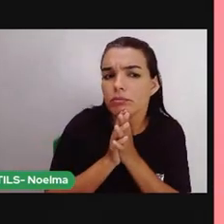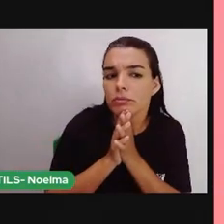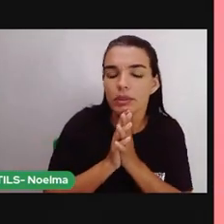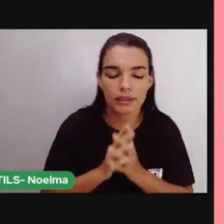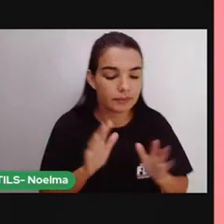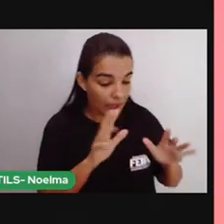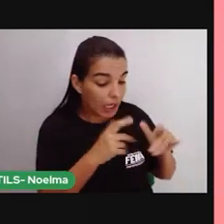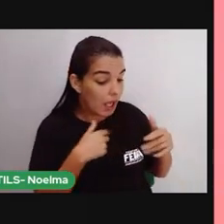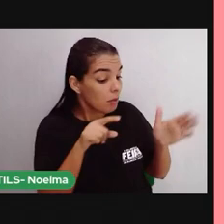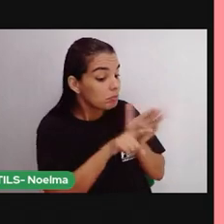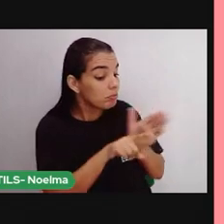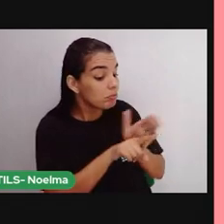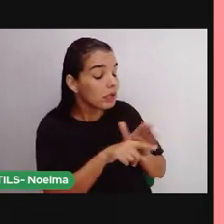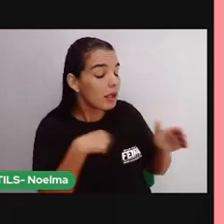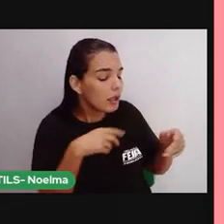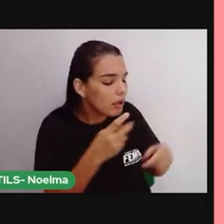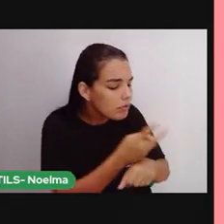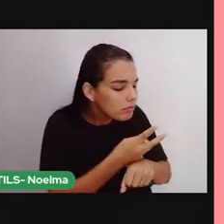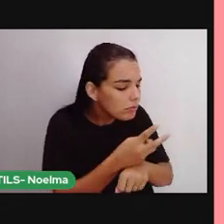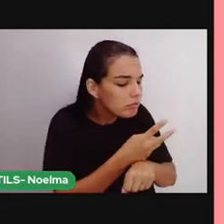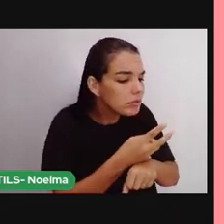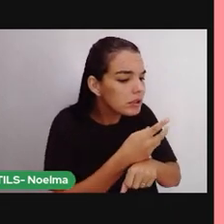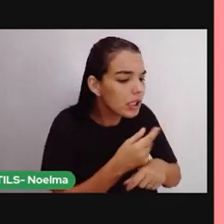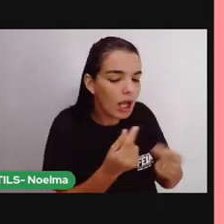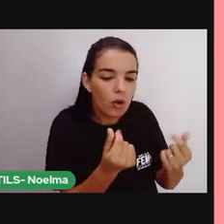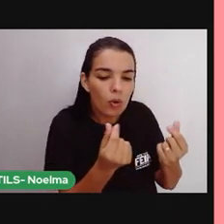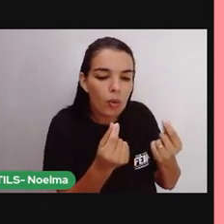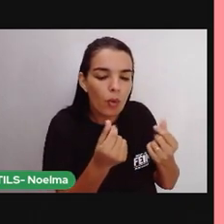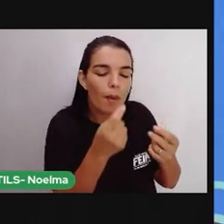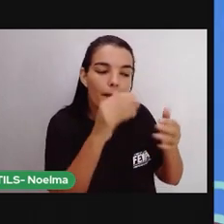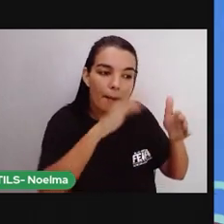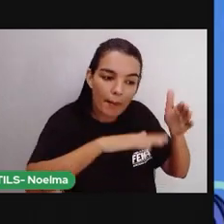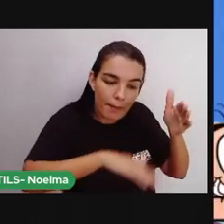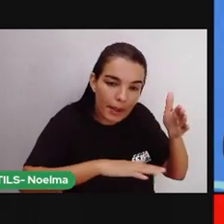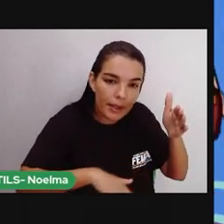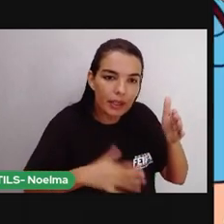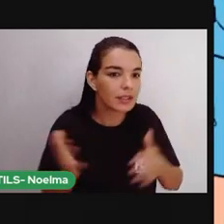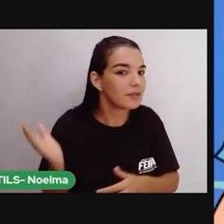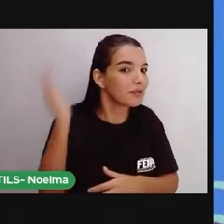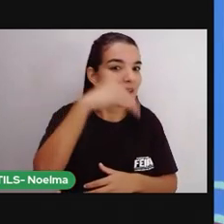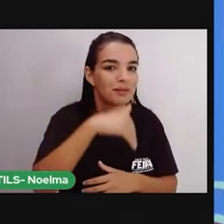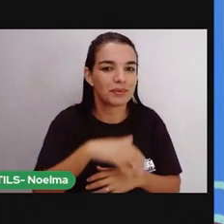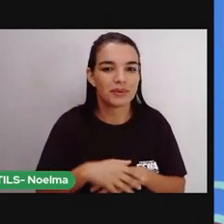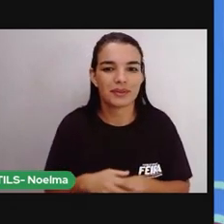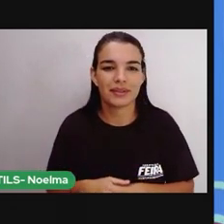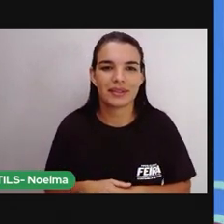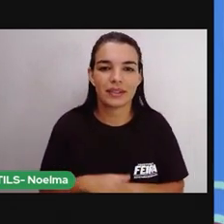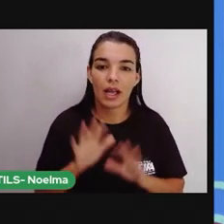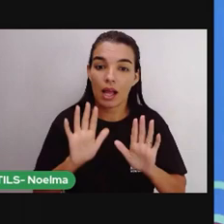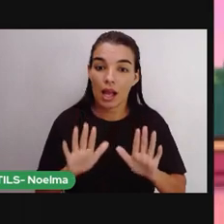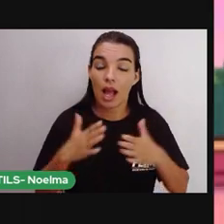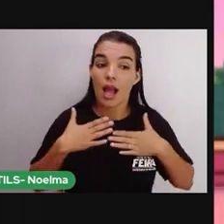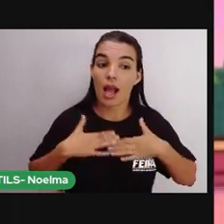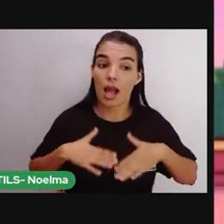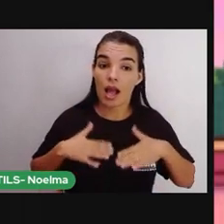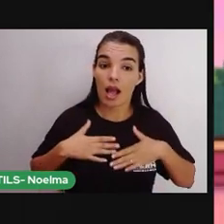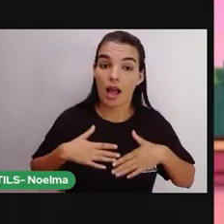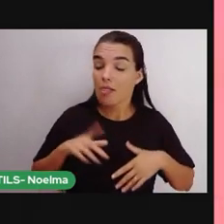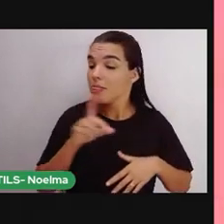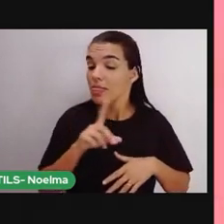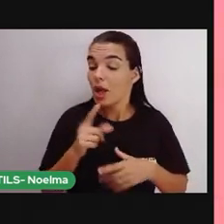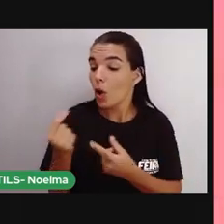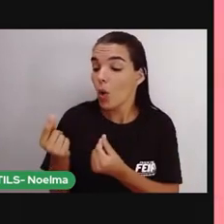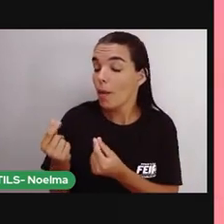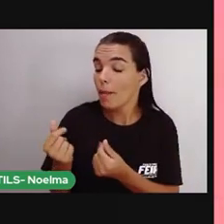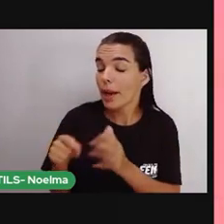internet preços de produtos que precisamos comprar no mercado. Vamos? Vamos! Ah, e não é para pegar a primeira coisa que encontrar pela frente,